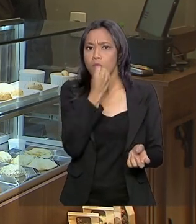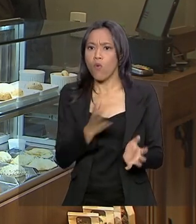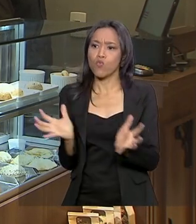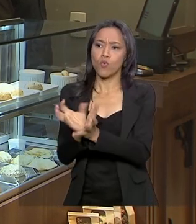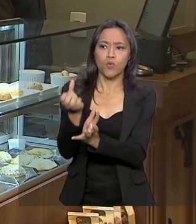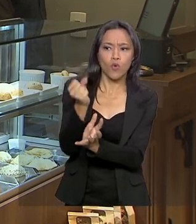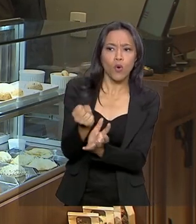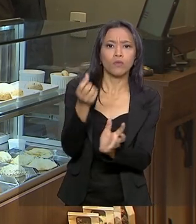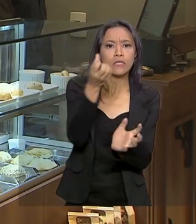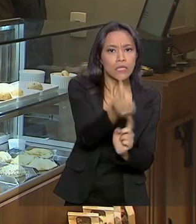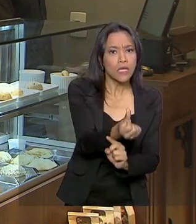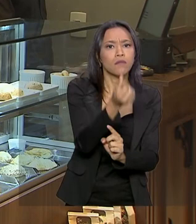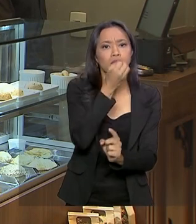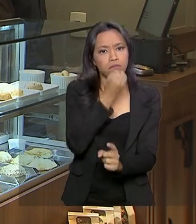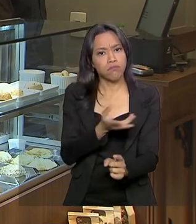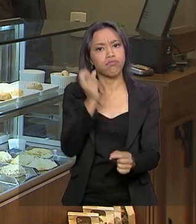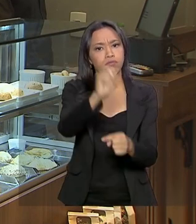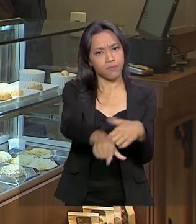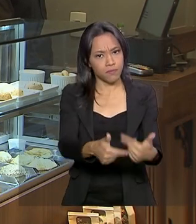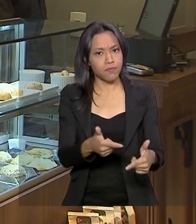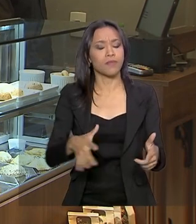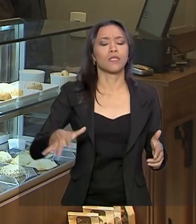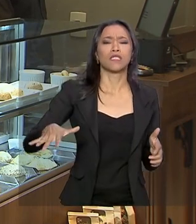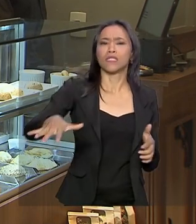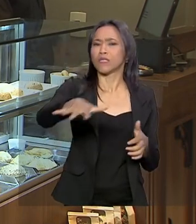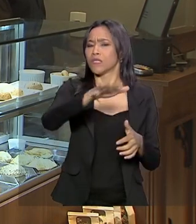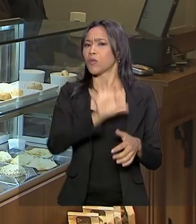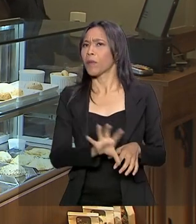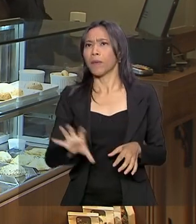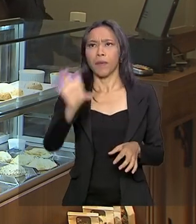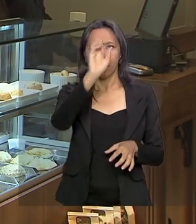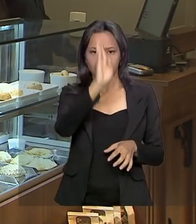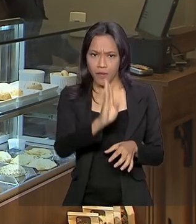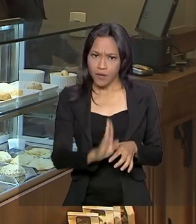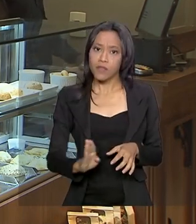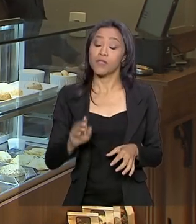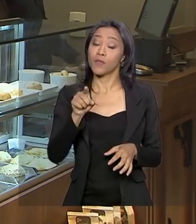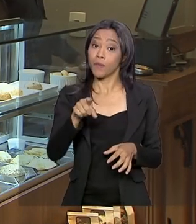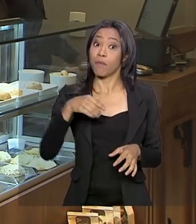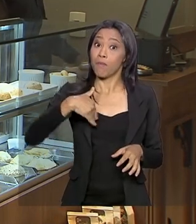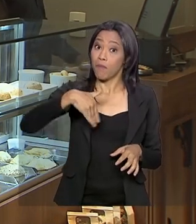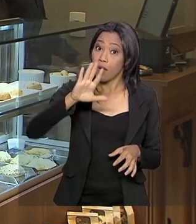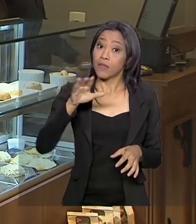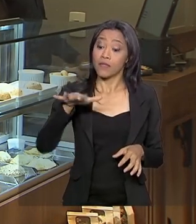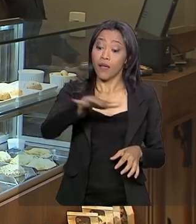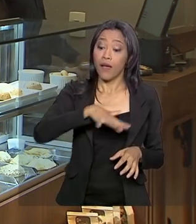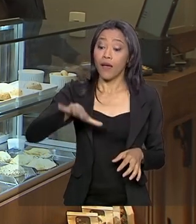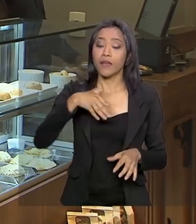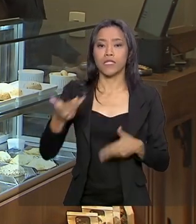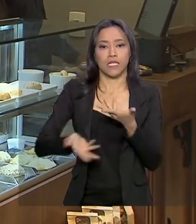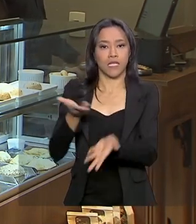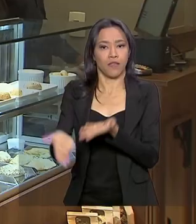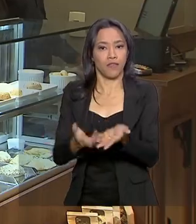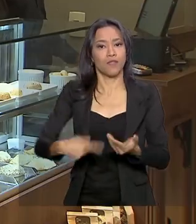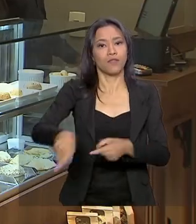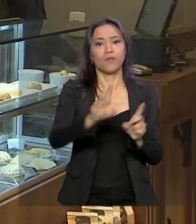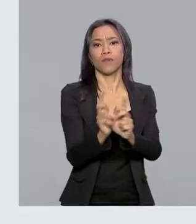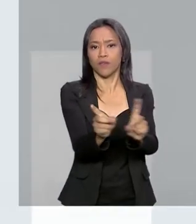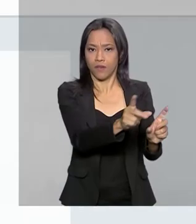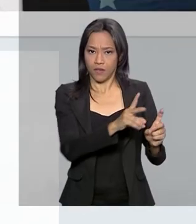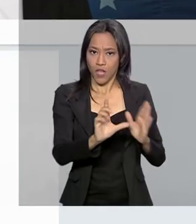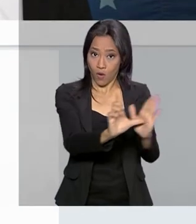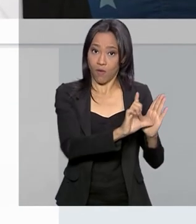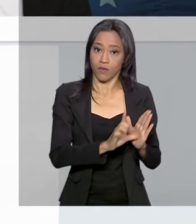na criação de postos de trabalho em todas as regiões do país, com destaque para o setor de serviços e o comércio.